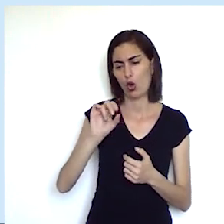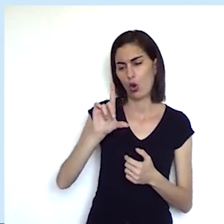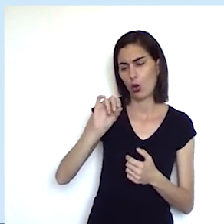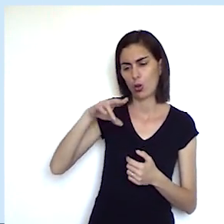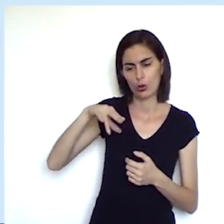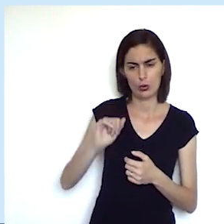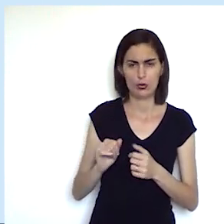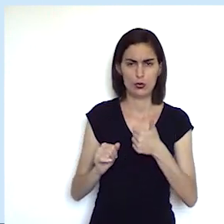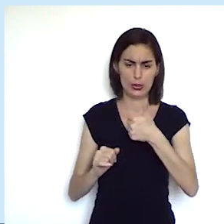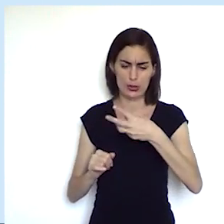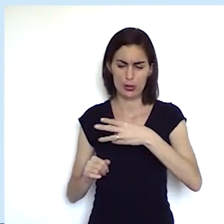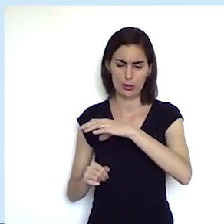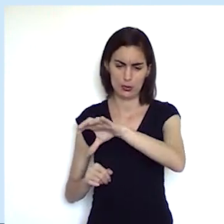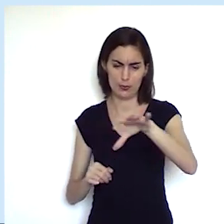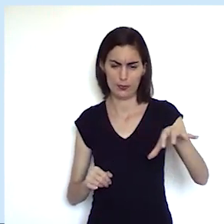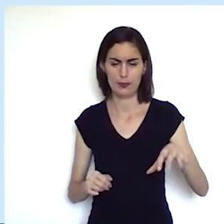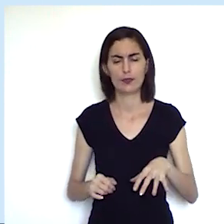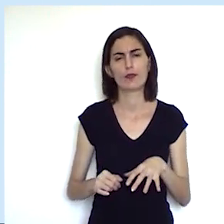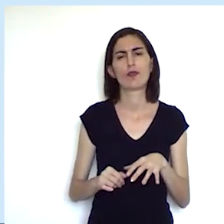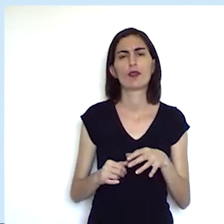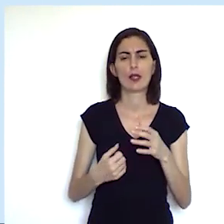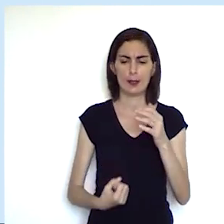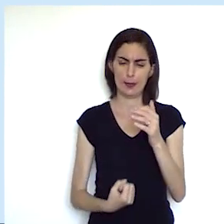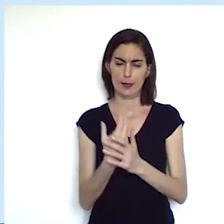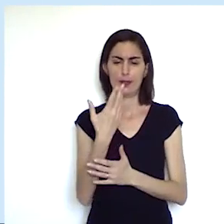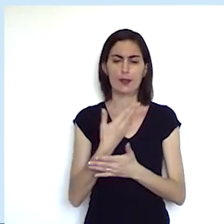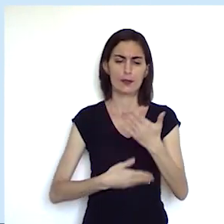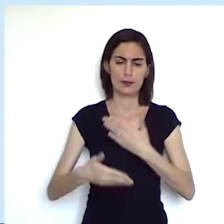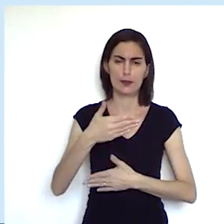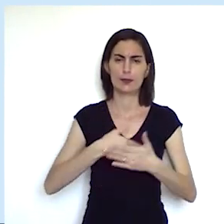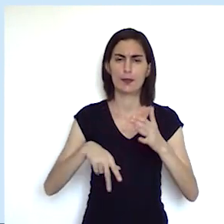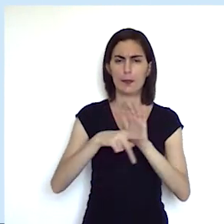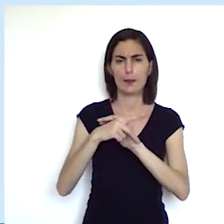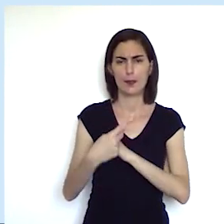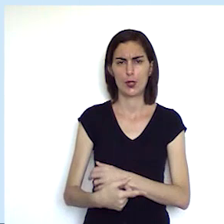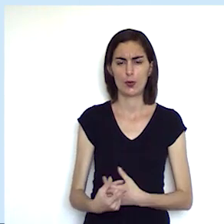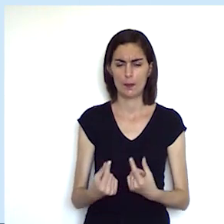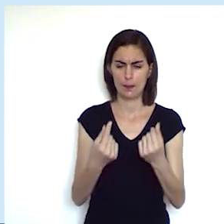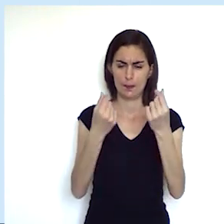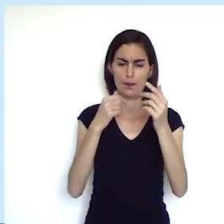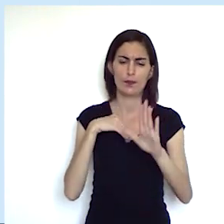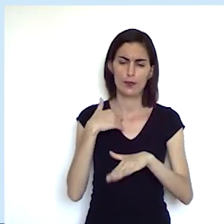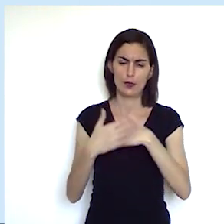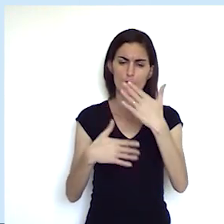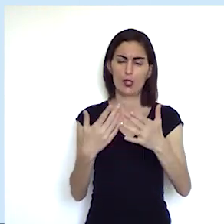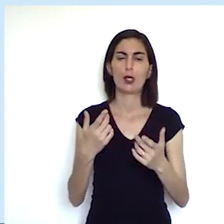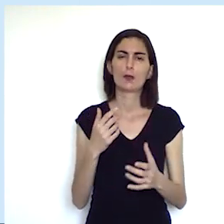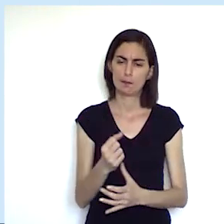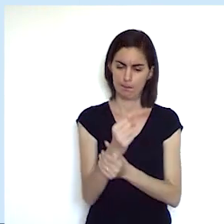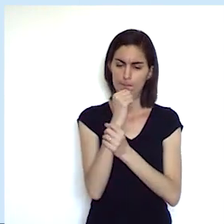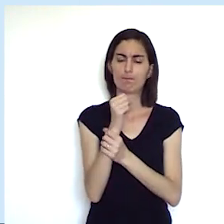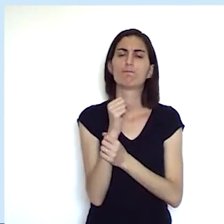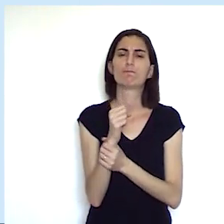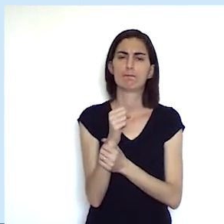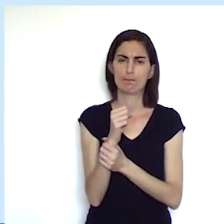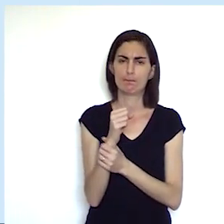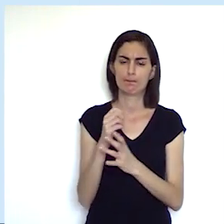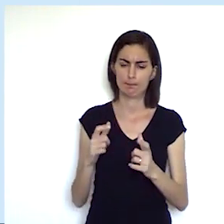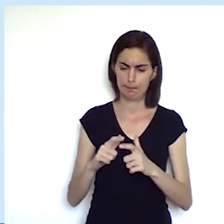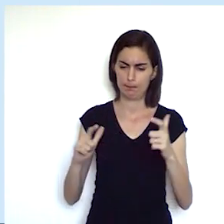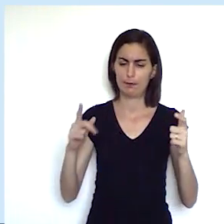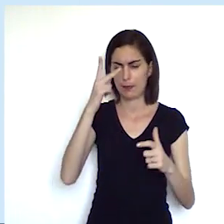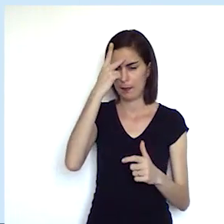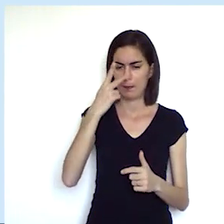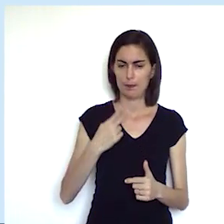das 13 colônias do norte eles criaram um dinamismo interno e ao longo do tempo eles garantiram uma grande